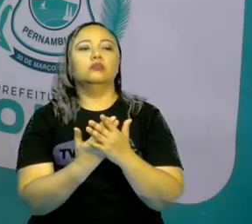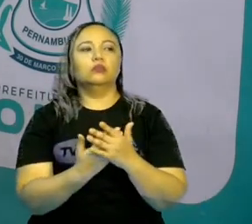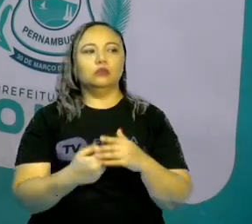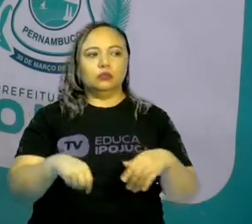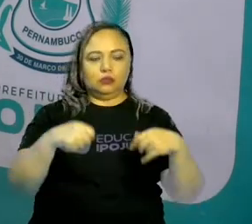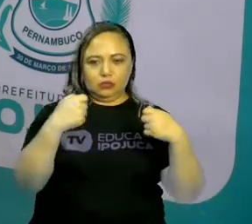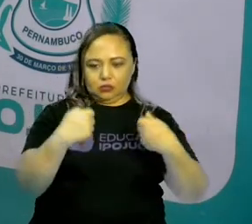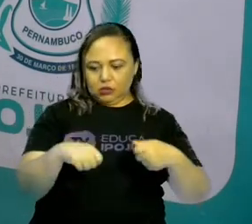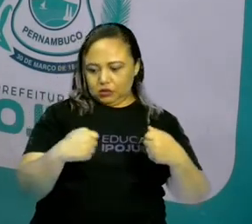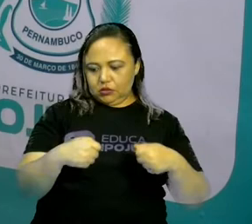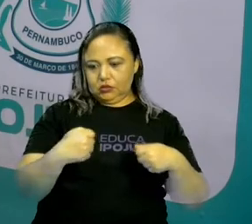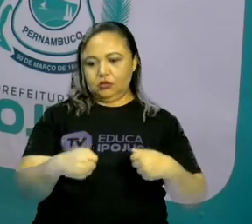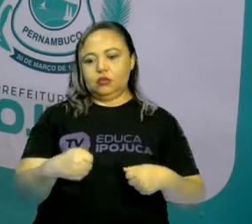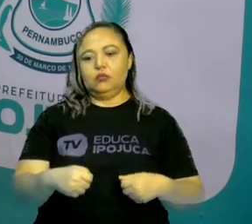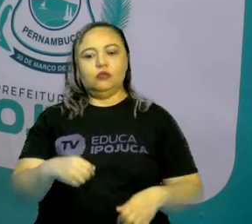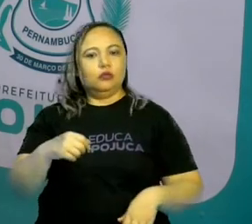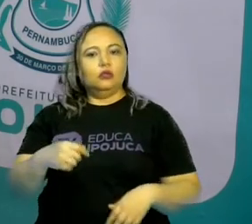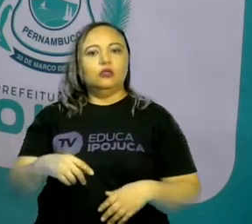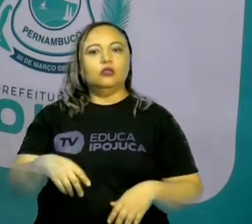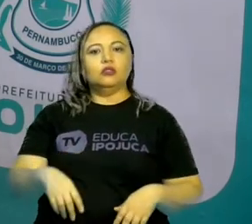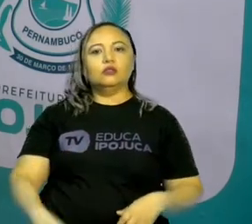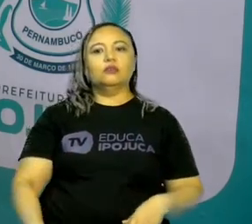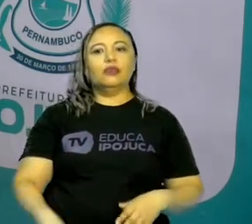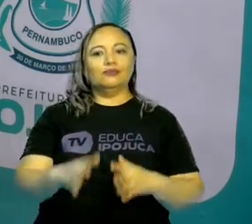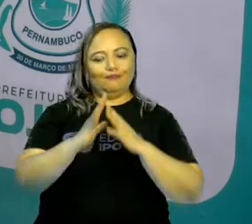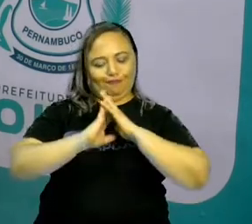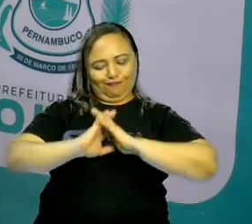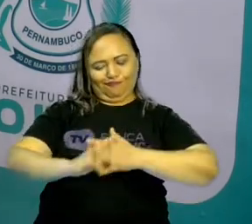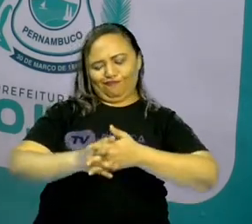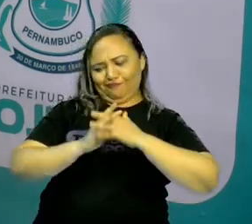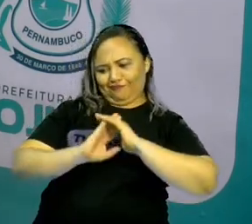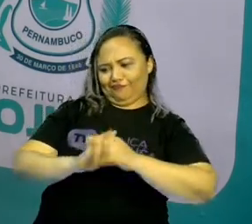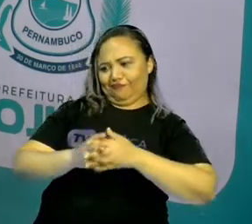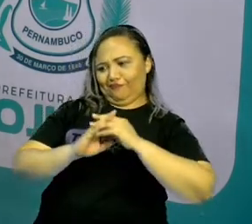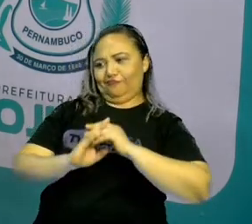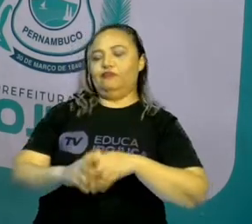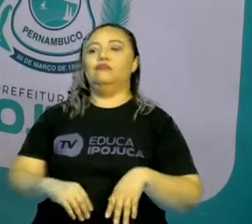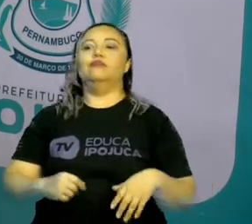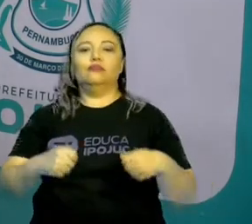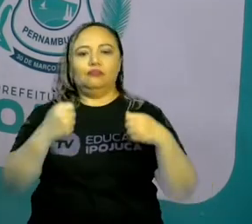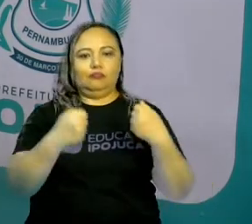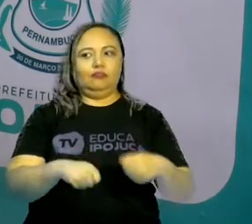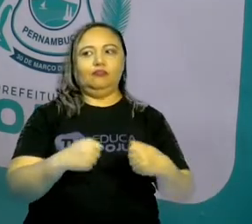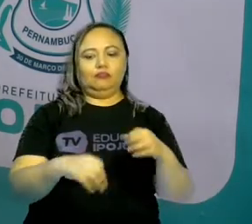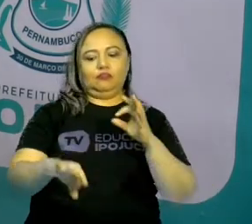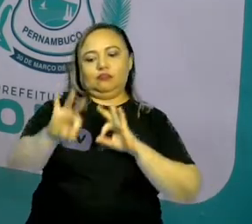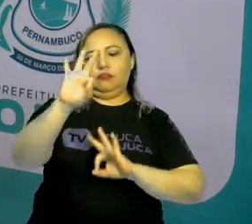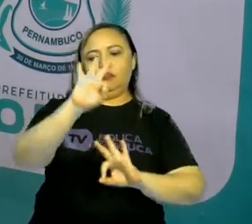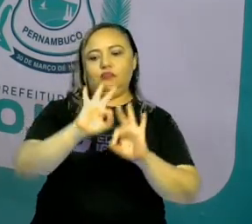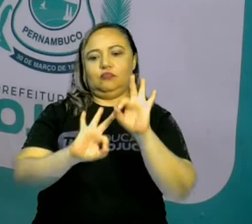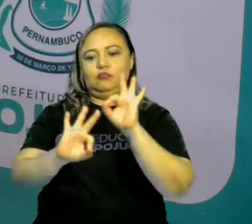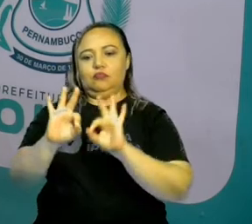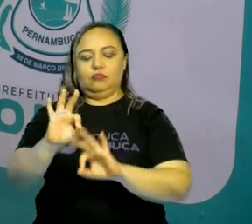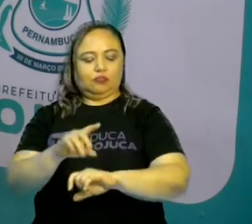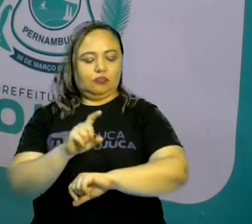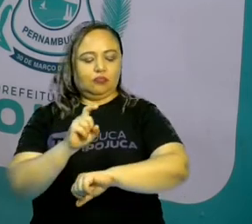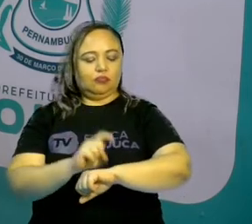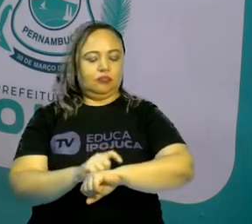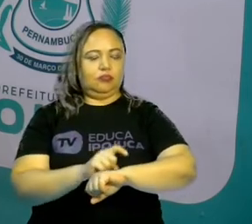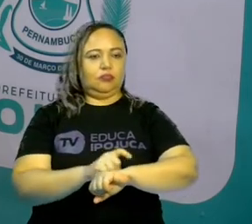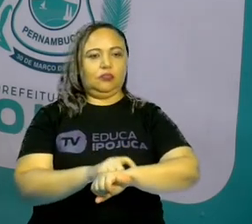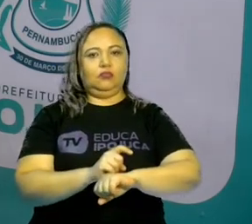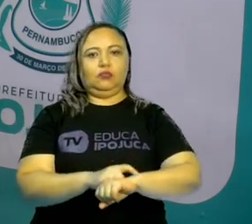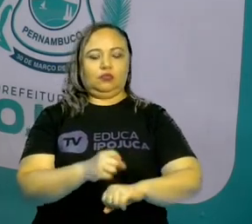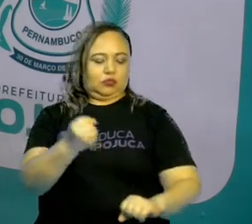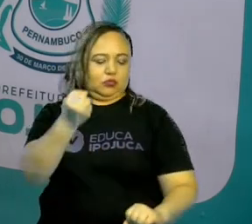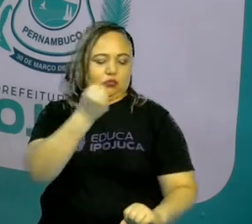a gente não se perder, precisamos nos organizar através do tempo e dos números. Porque se